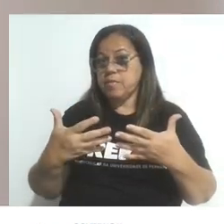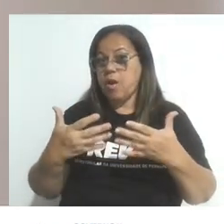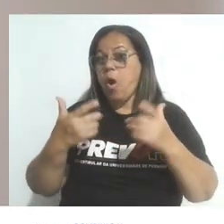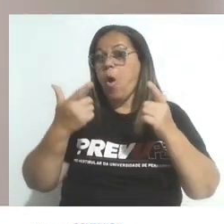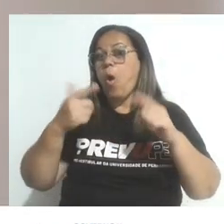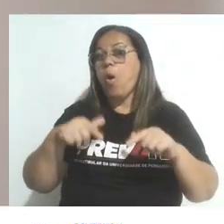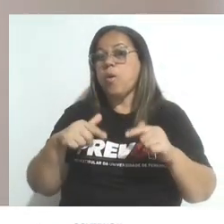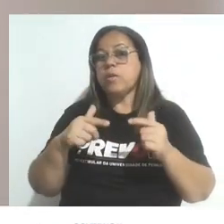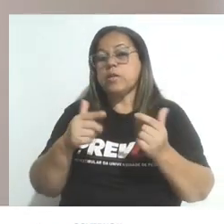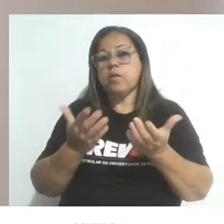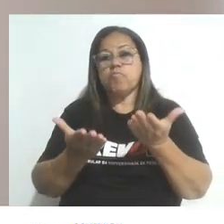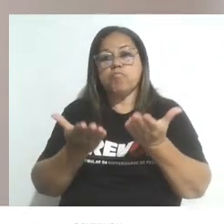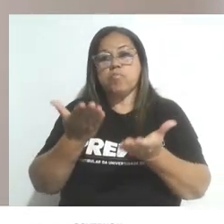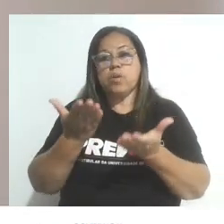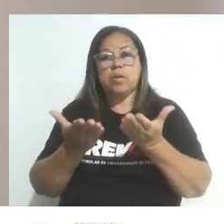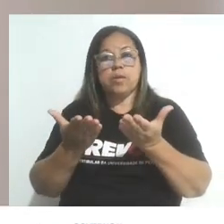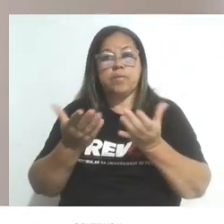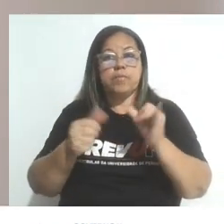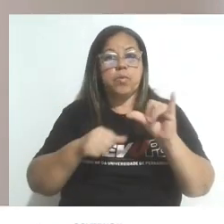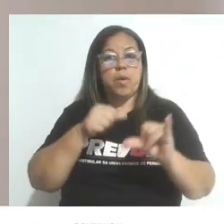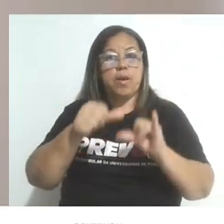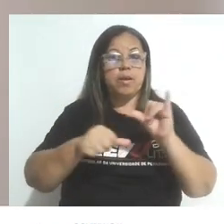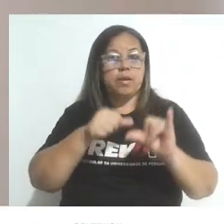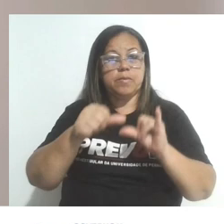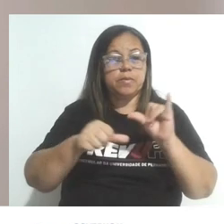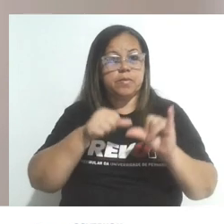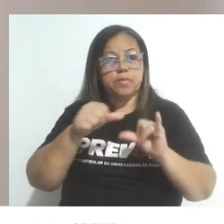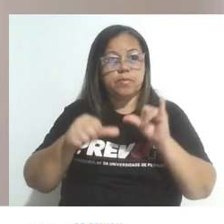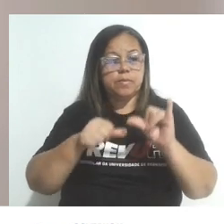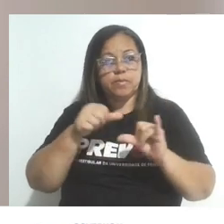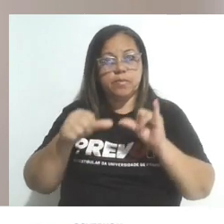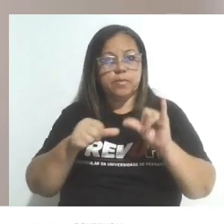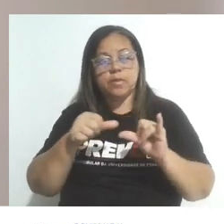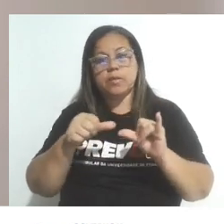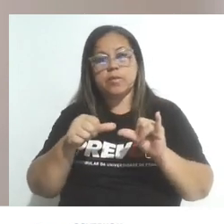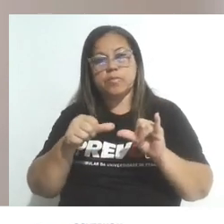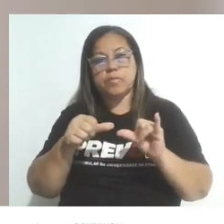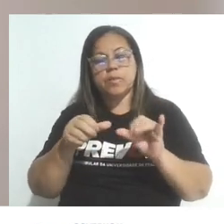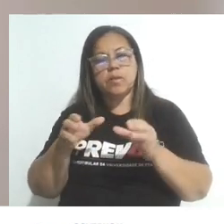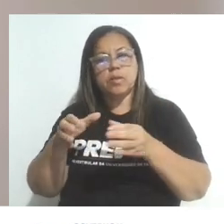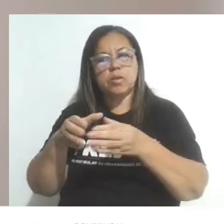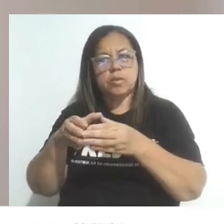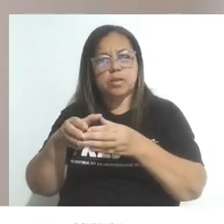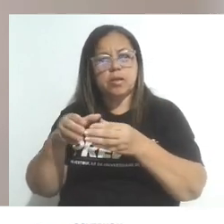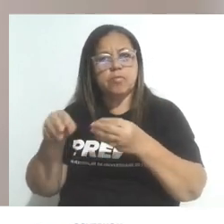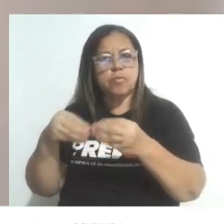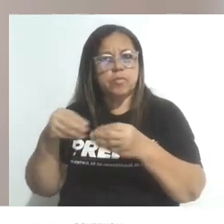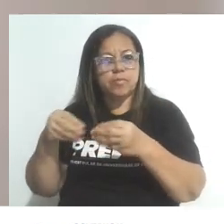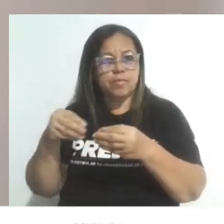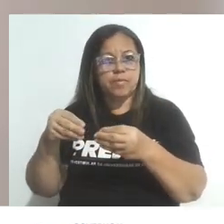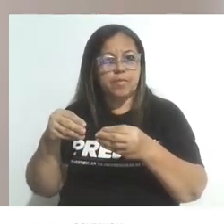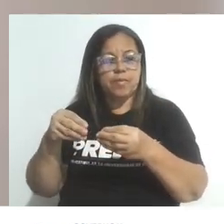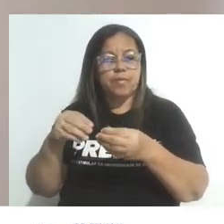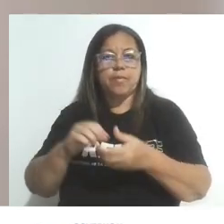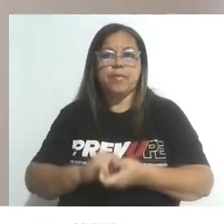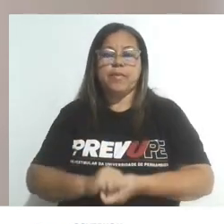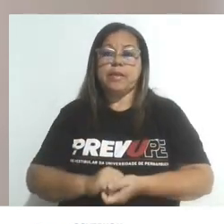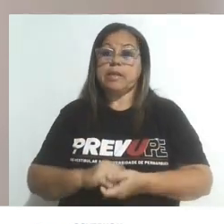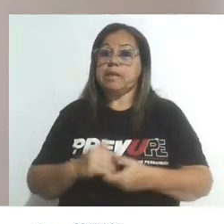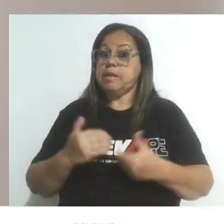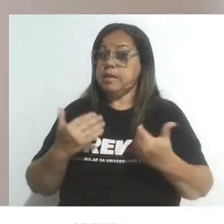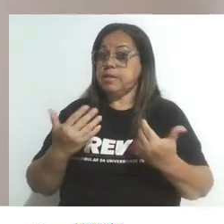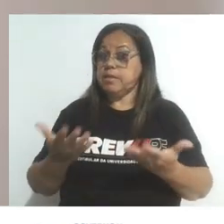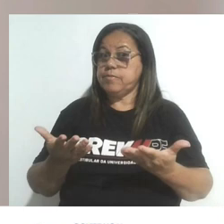equilíbrio em uma reação química, em termos das concentrações das substâncias envolvidas. Então,